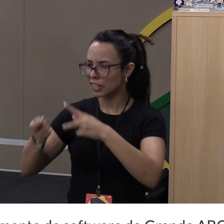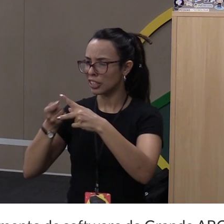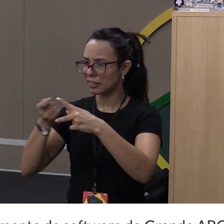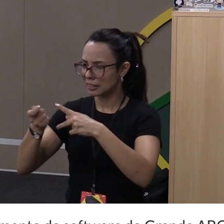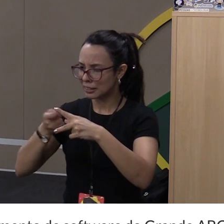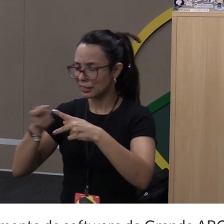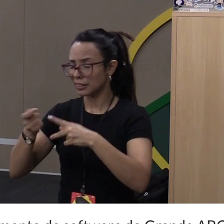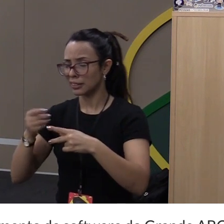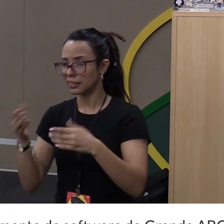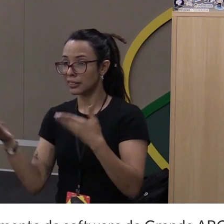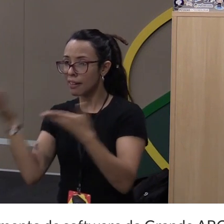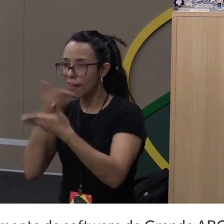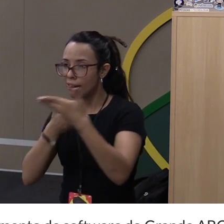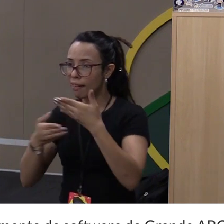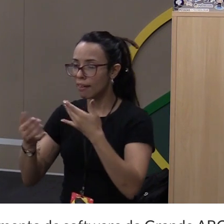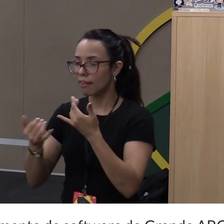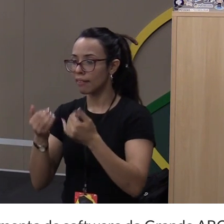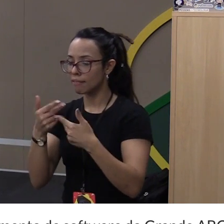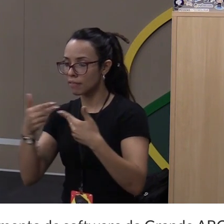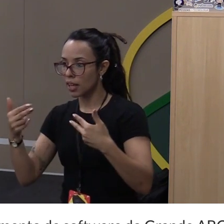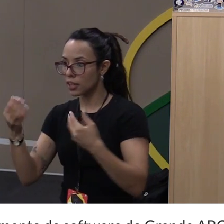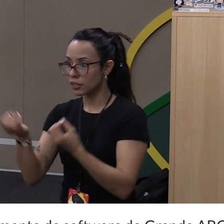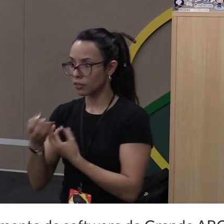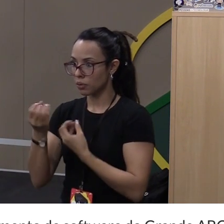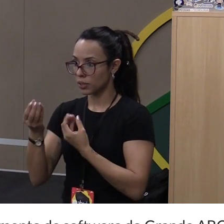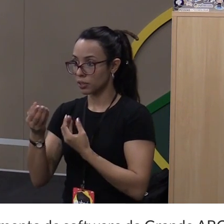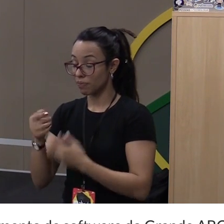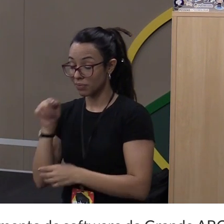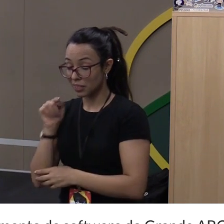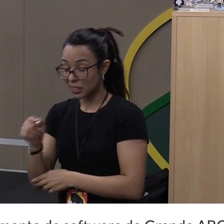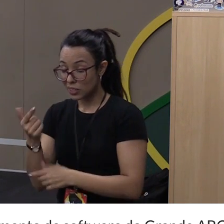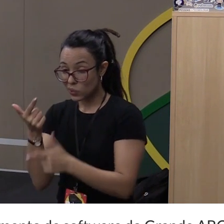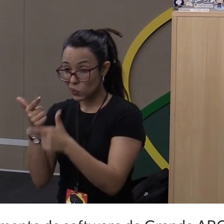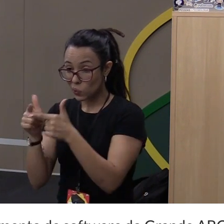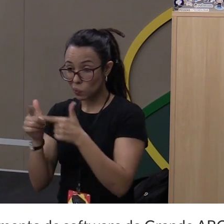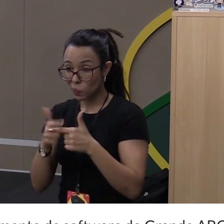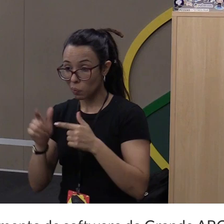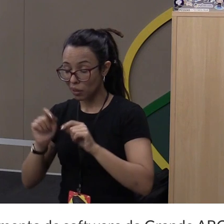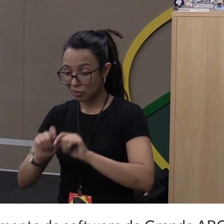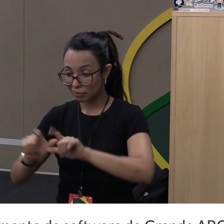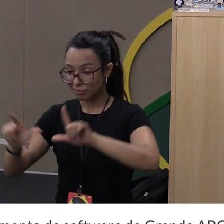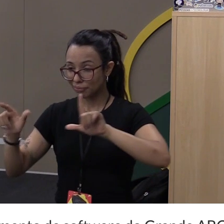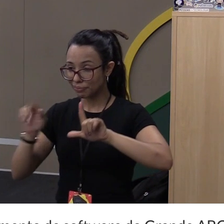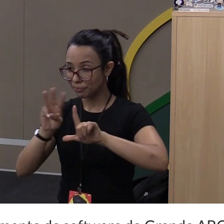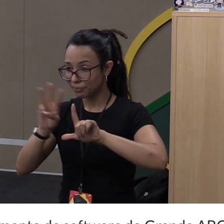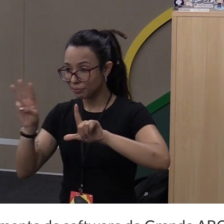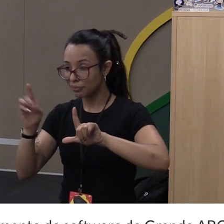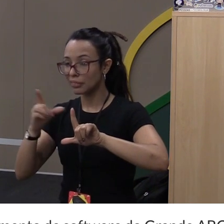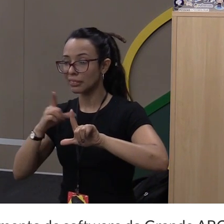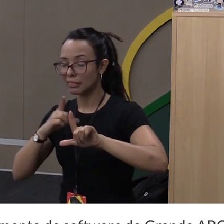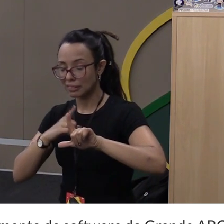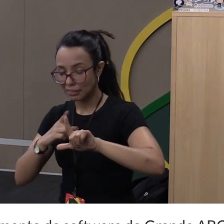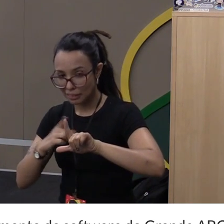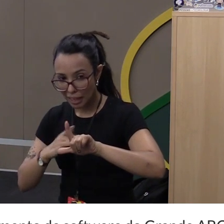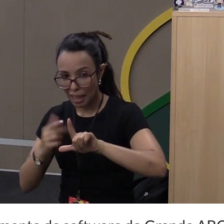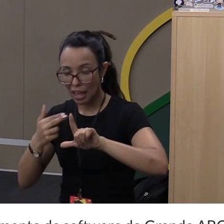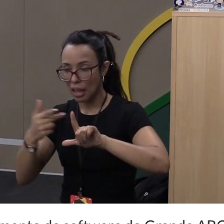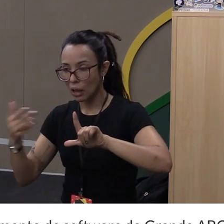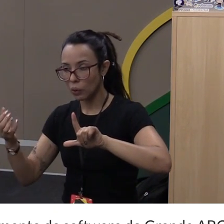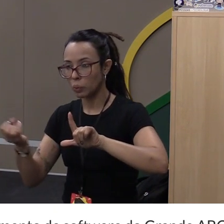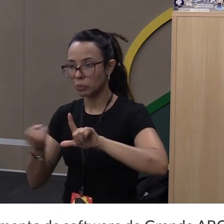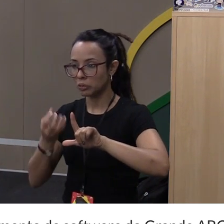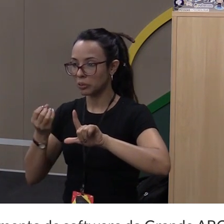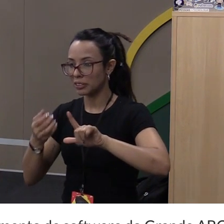dinâmico. Porque isso é um problema... Hoje em dia, praticamente todas as páginas têm alguma coisa com JavaScript.